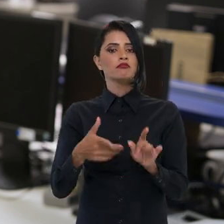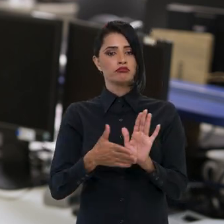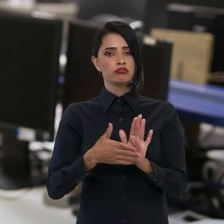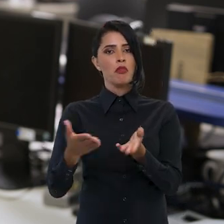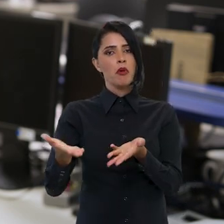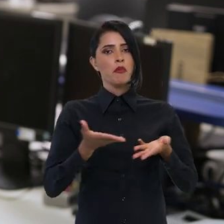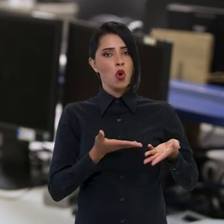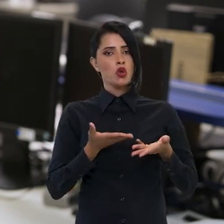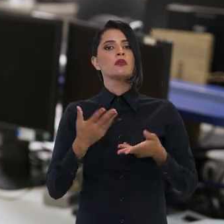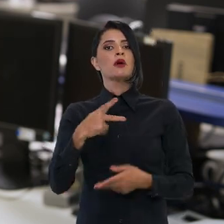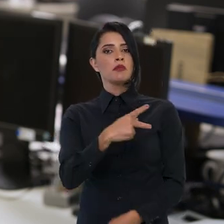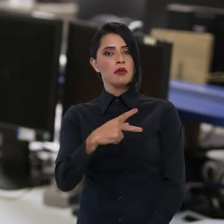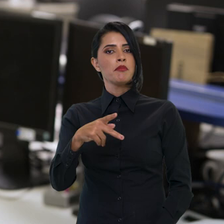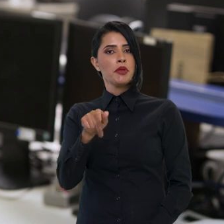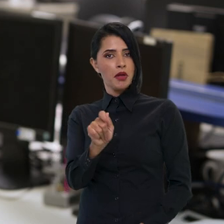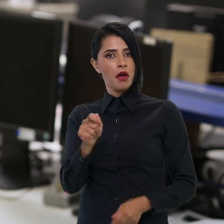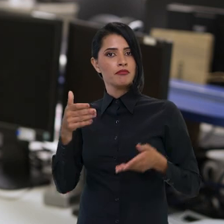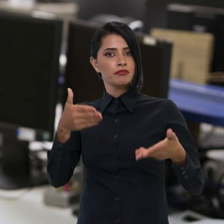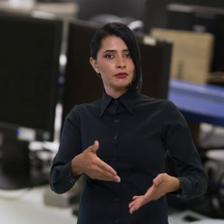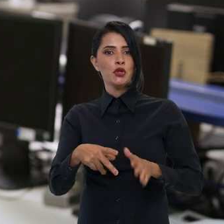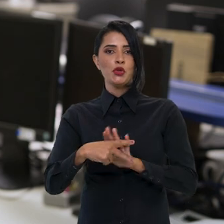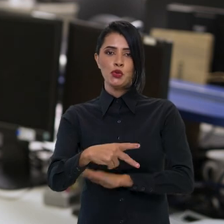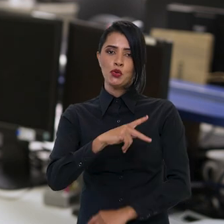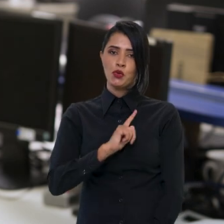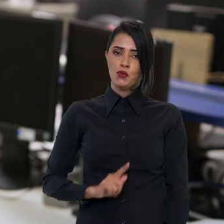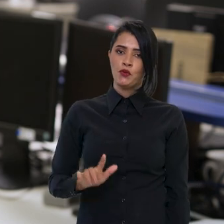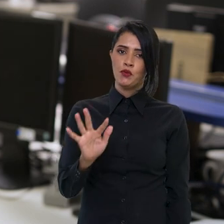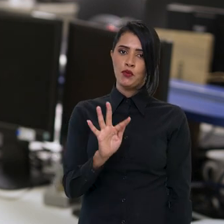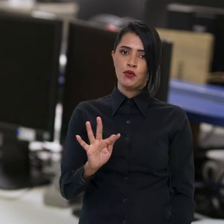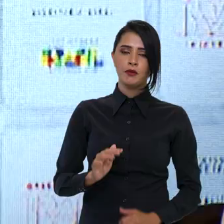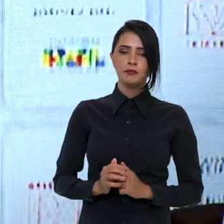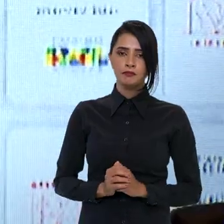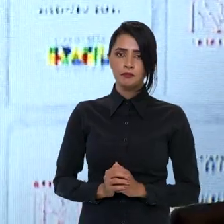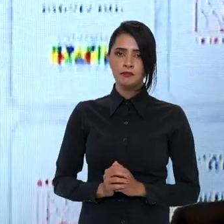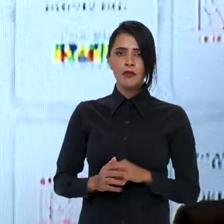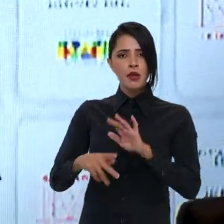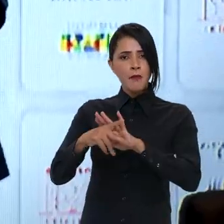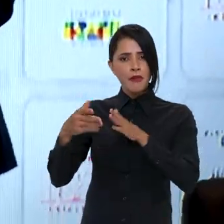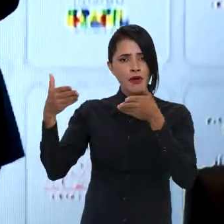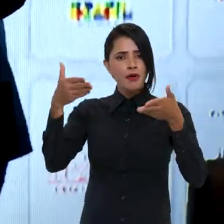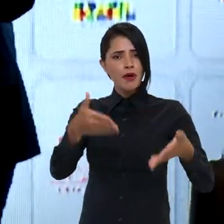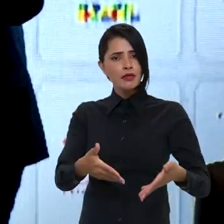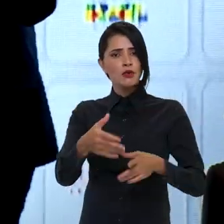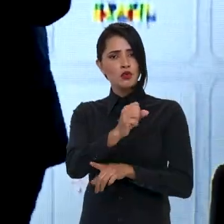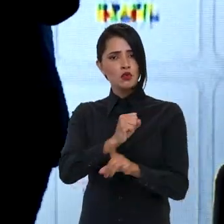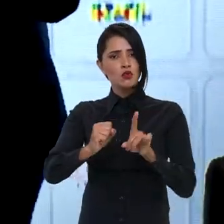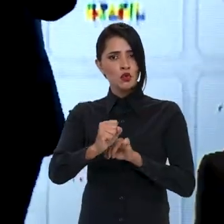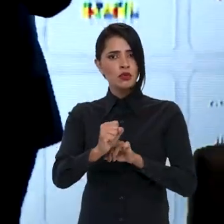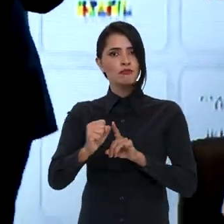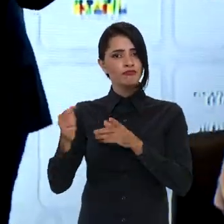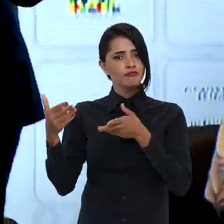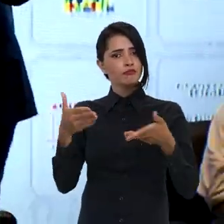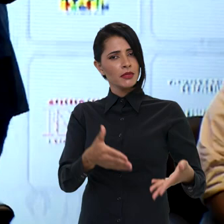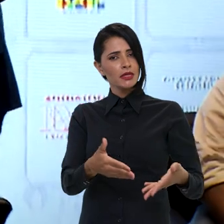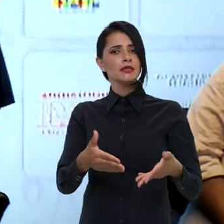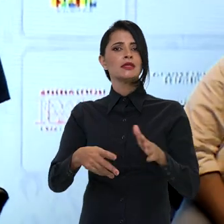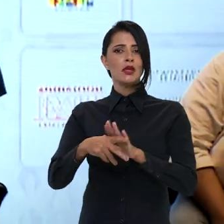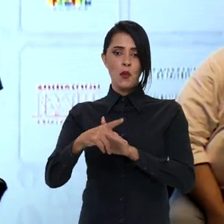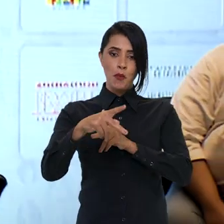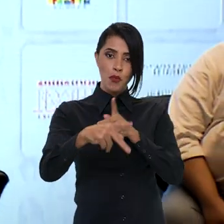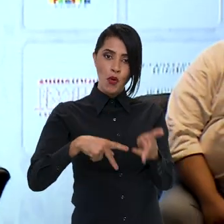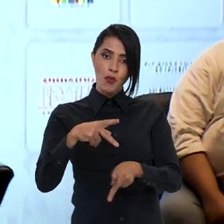receberá propostas para o orçamento participativo do governo federal. Fazer a participação social, a